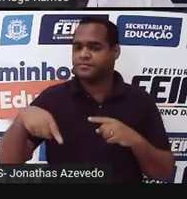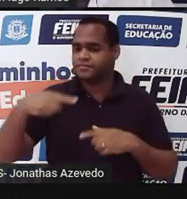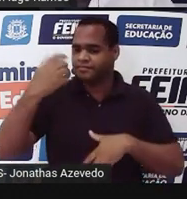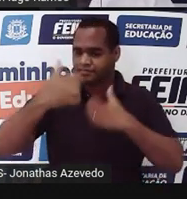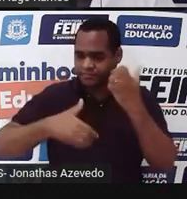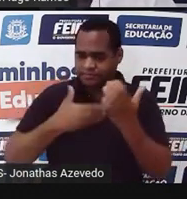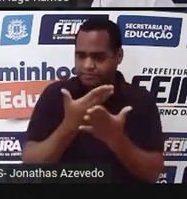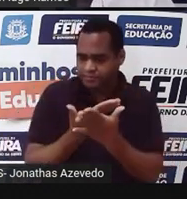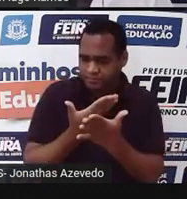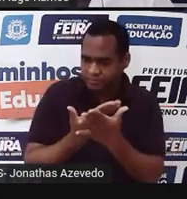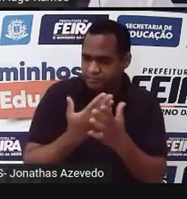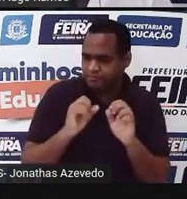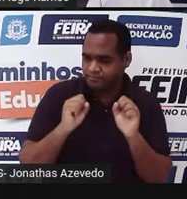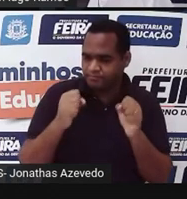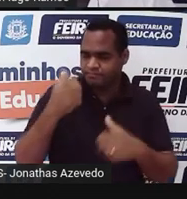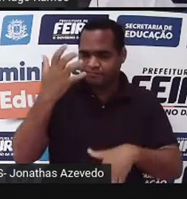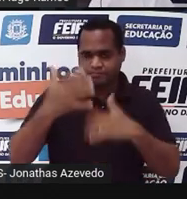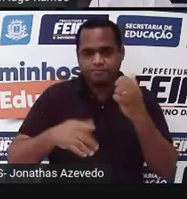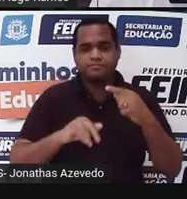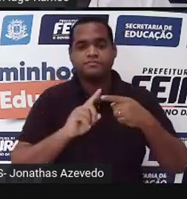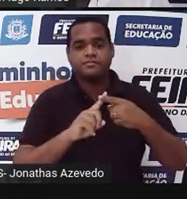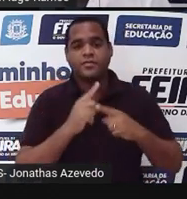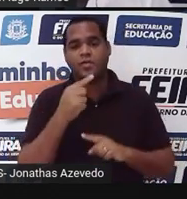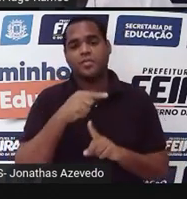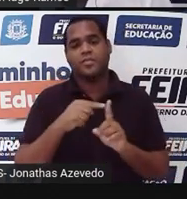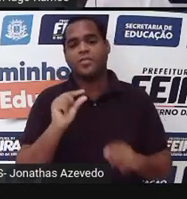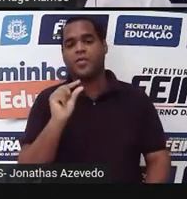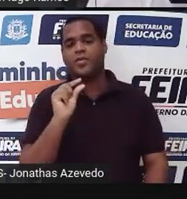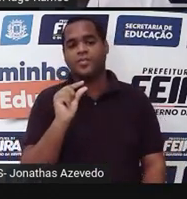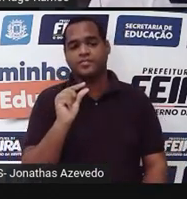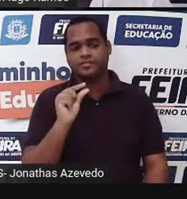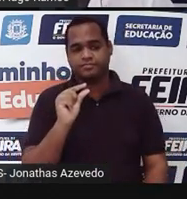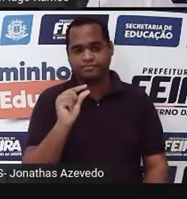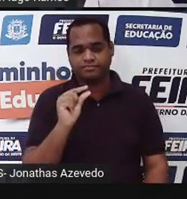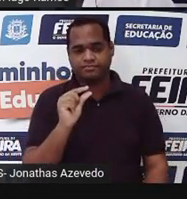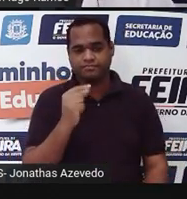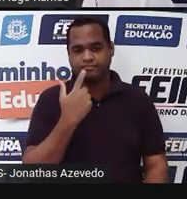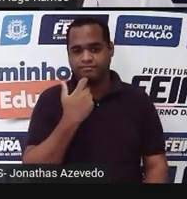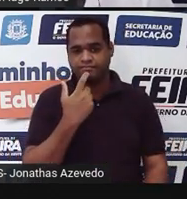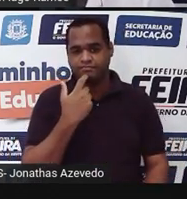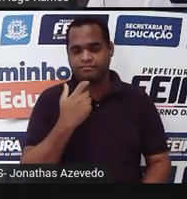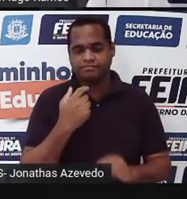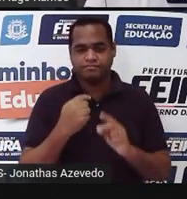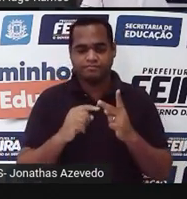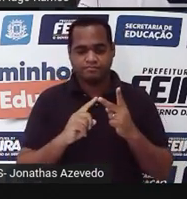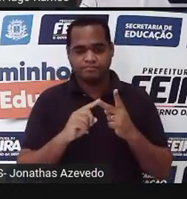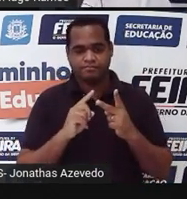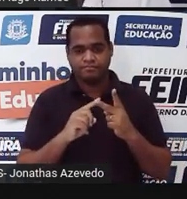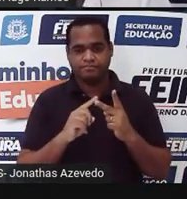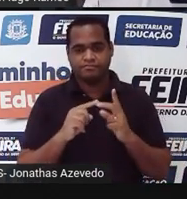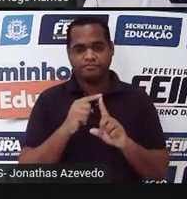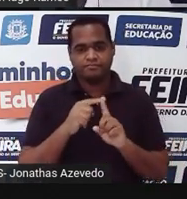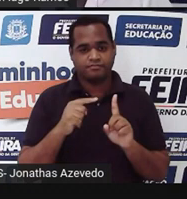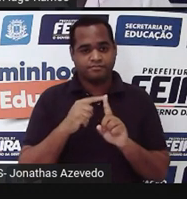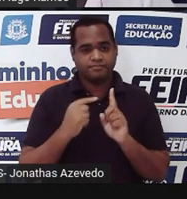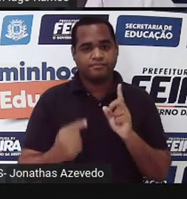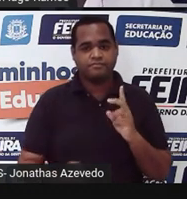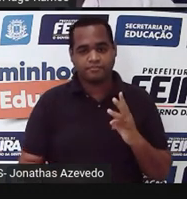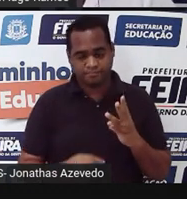de estudar até agora. Número 1 para pouco, em vermelho, tá? Em laranja, número 2 para metade.